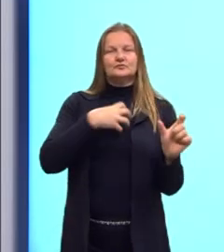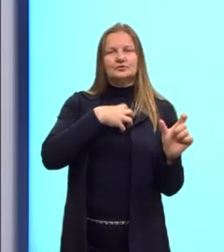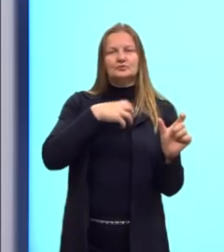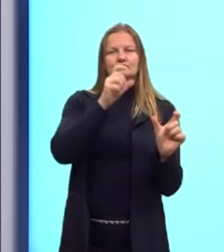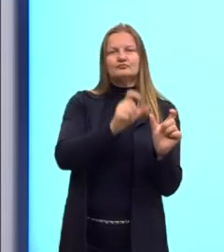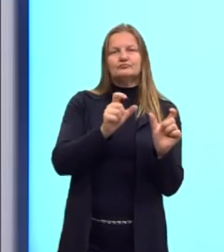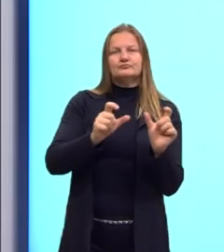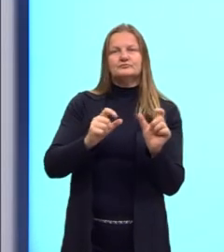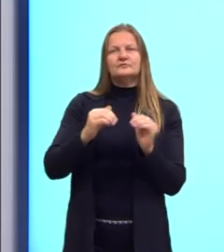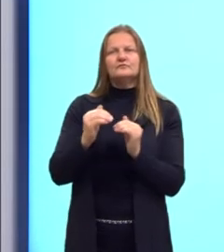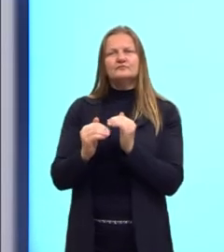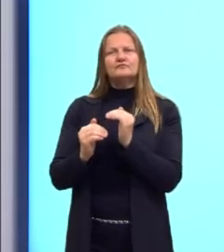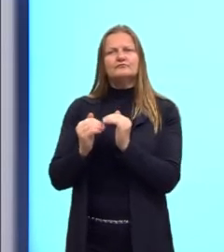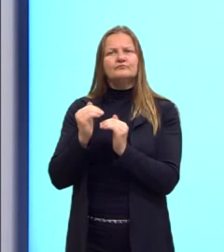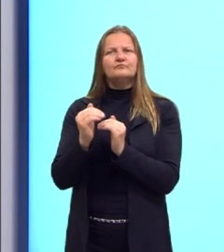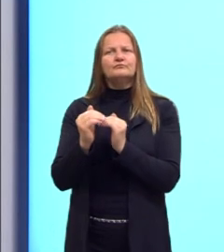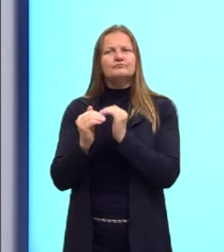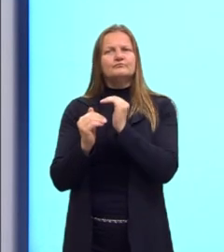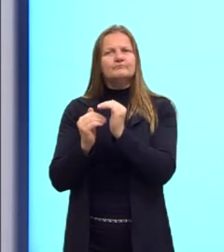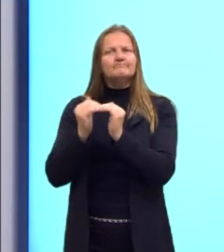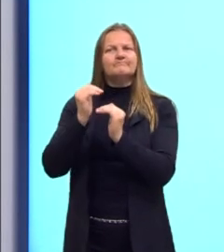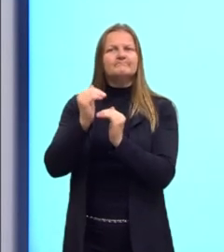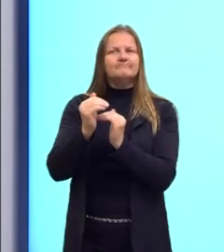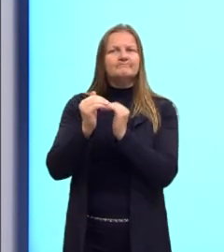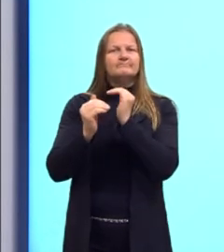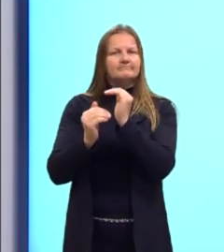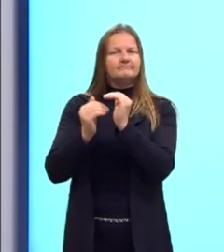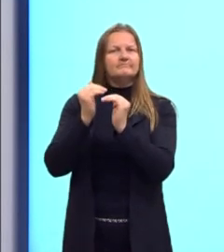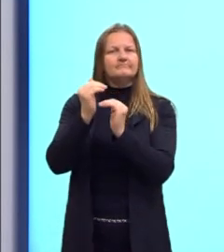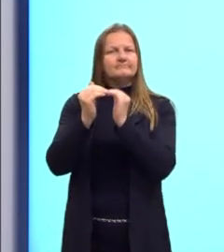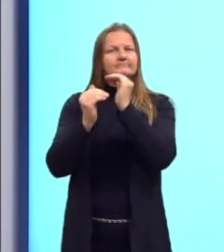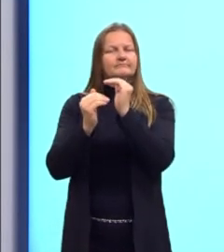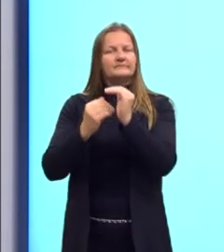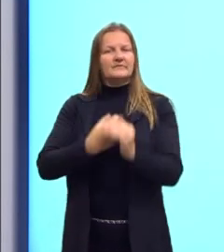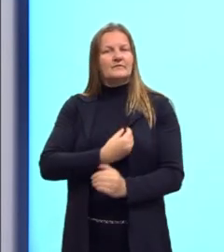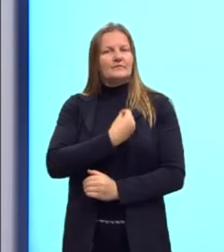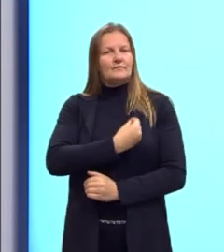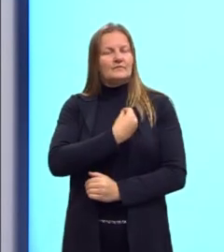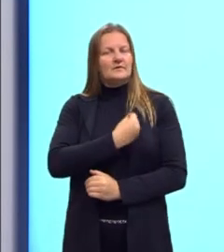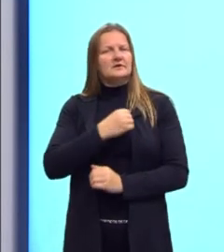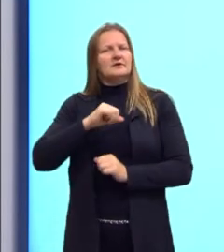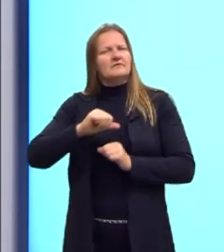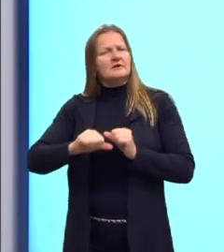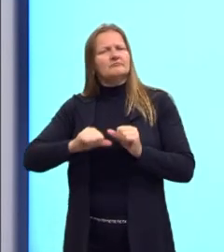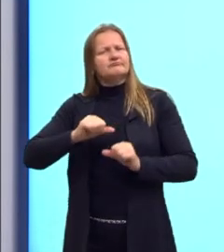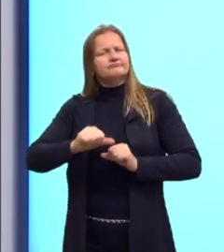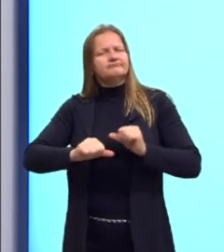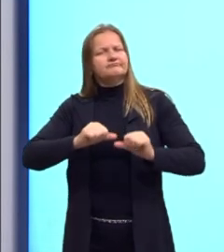mudanças gradativas. São os seres vivos que se modificam.